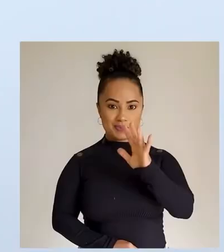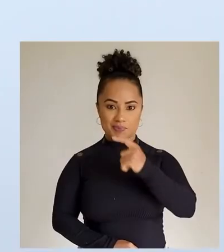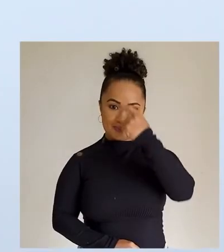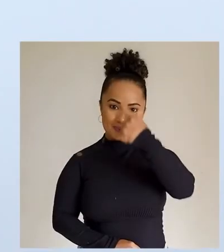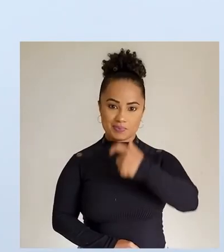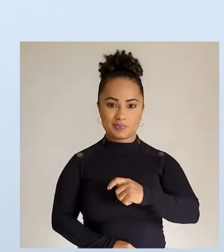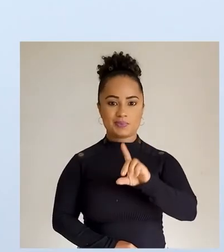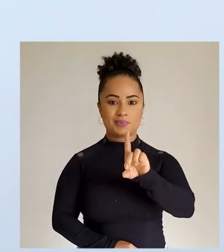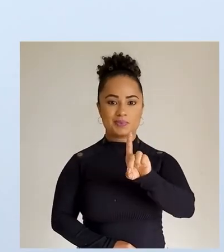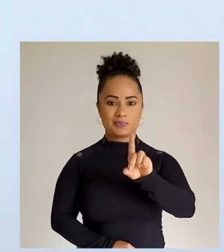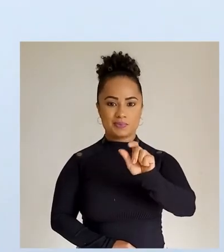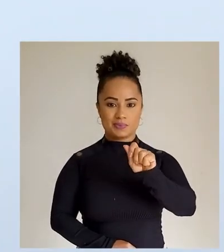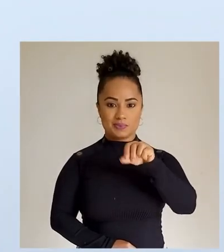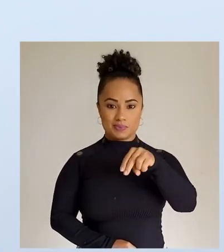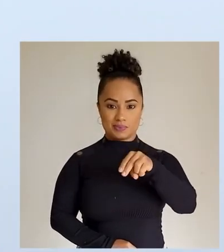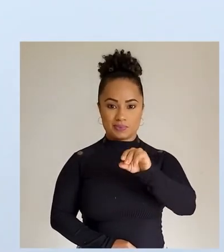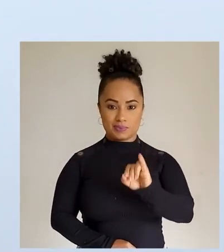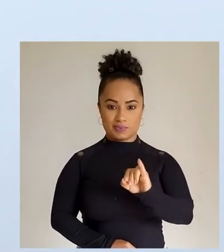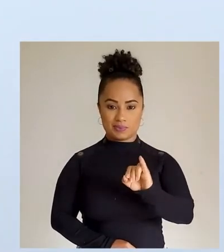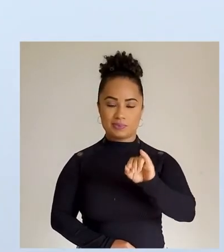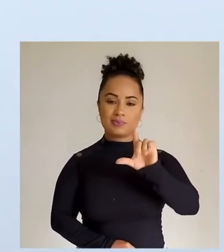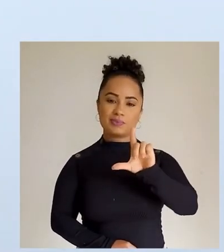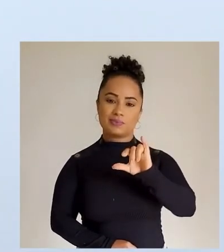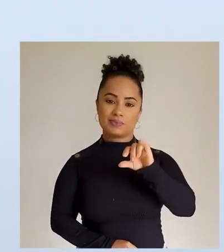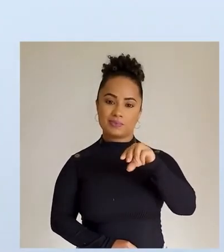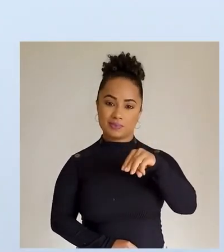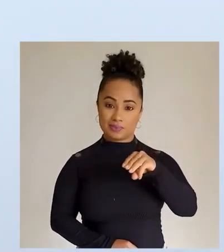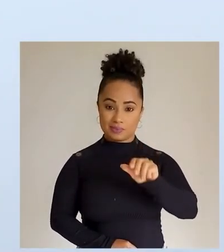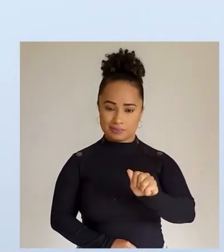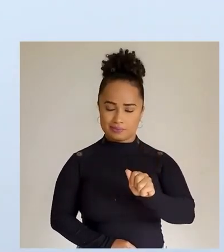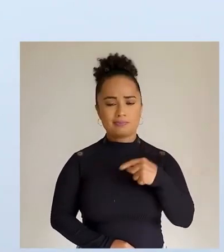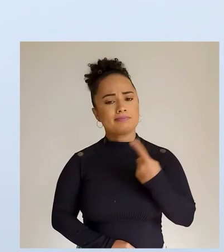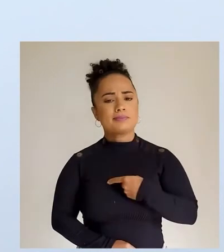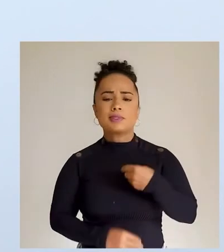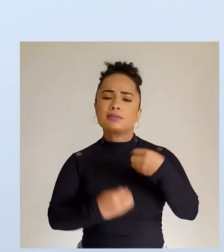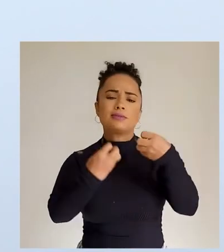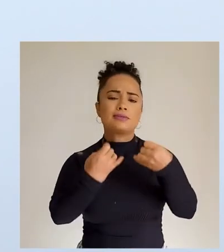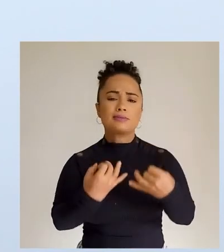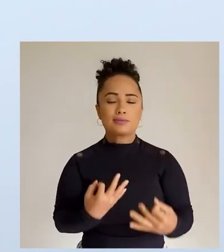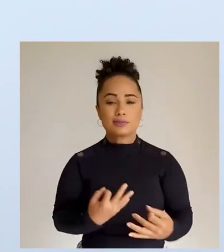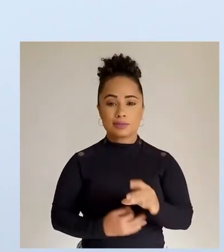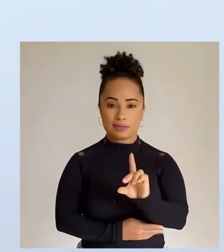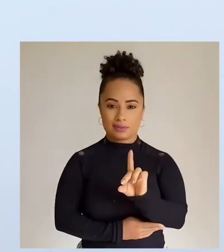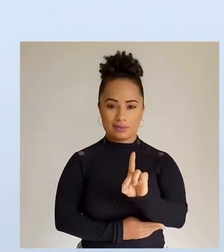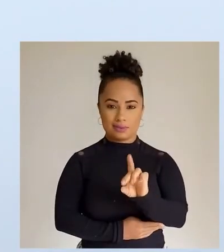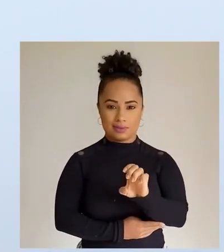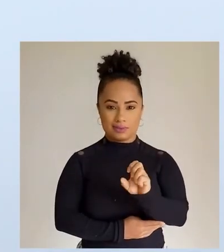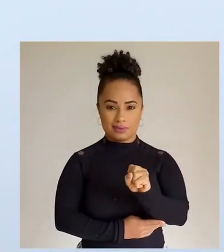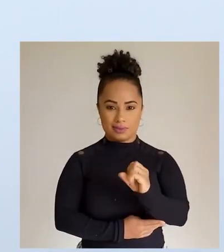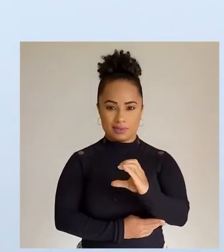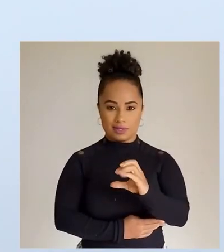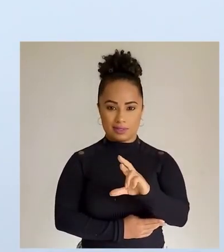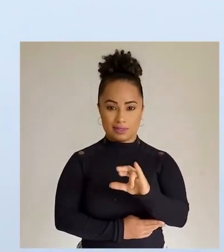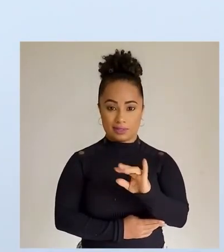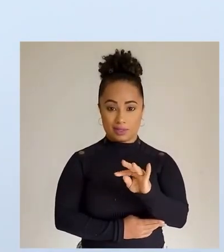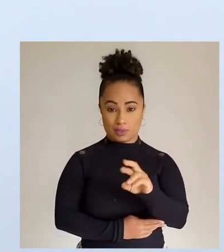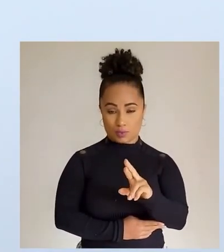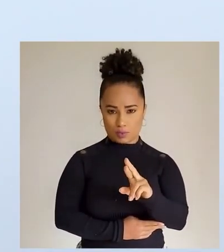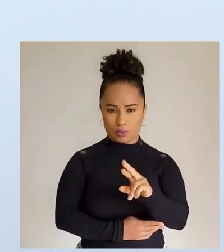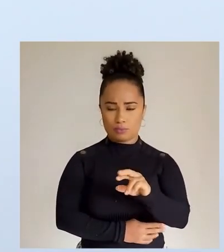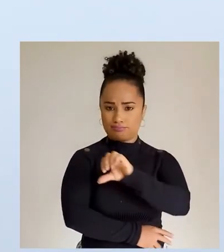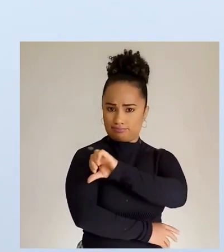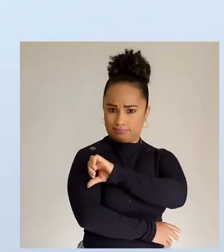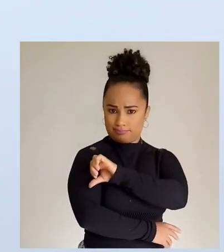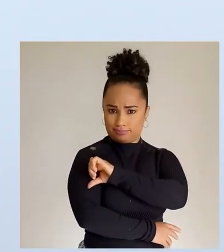Olá, eu sou a professora Dani Lima e vamos falar um pouco sobre descritores de língua portuguesa do nono ano